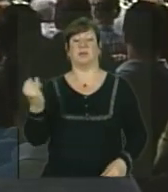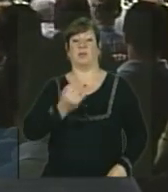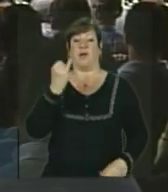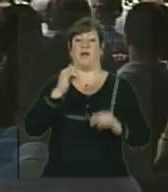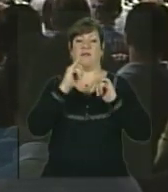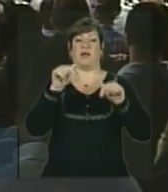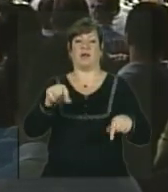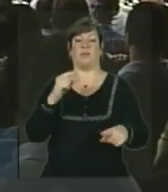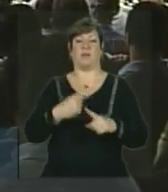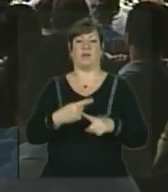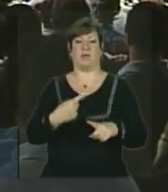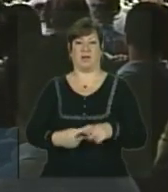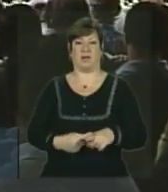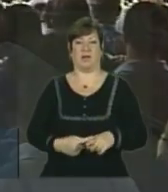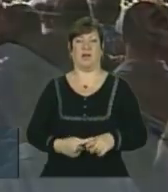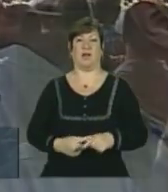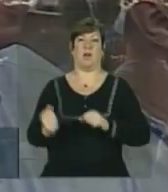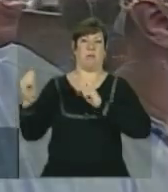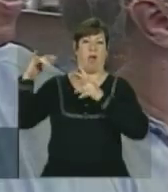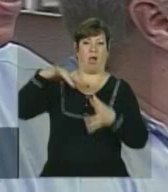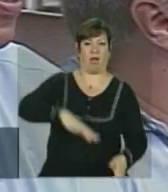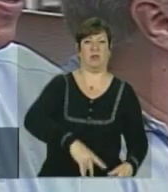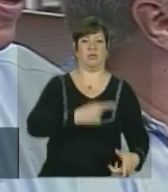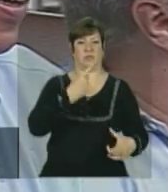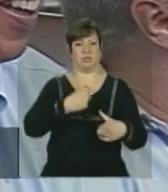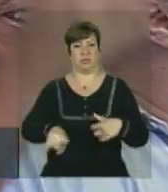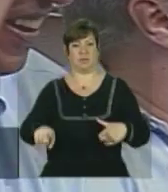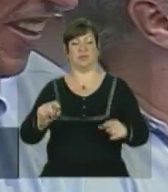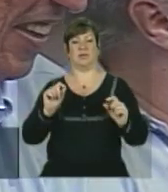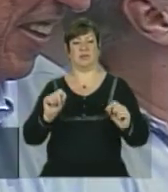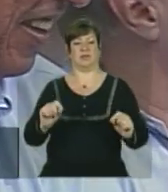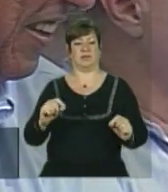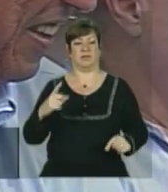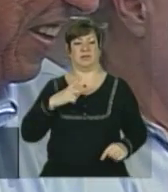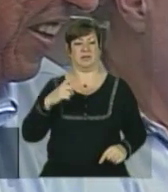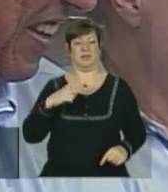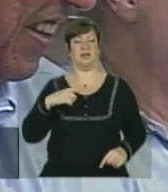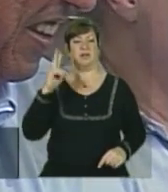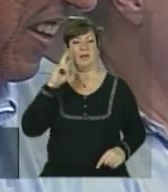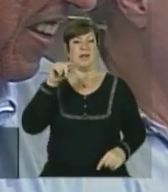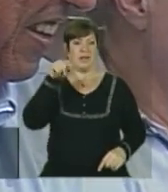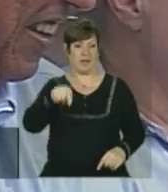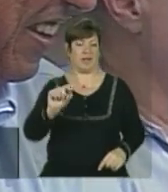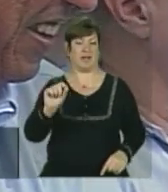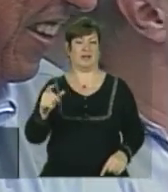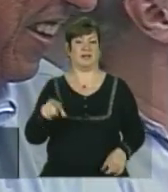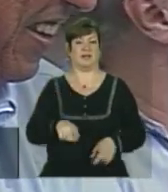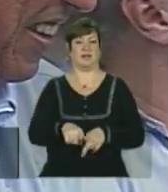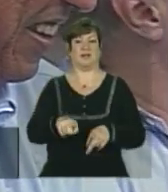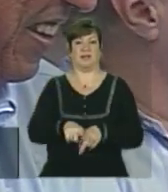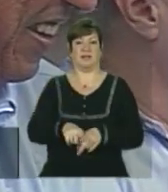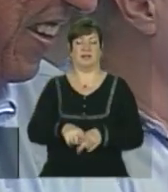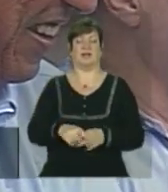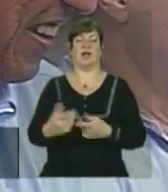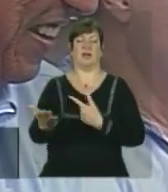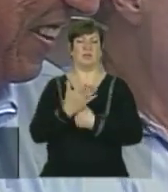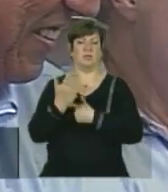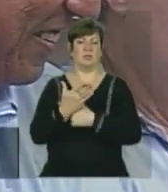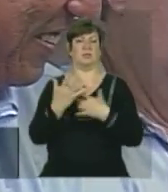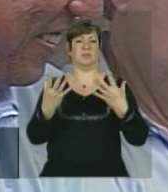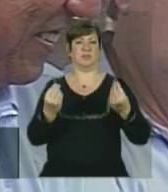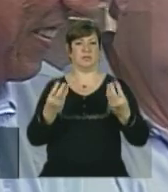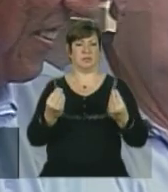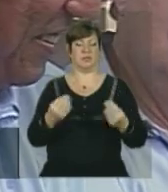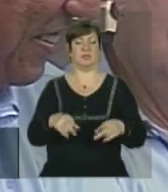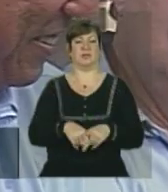aqui, porque o Pezão, ele veio à Angra com o governador, ele e o Sérgio Corro estiveram a todo momento dando todo o apoio para a Angra